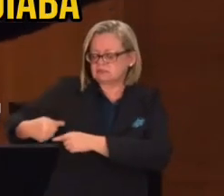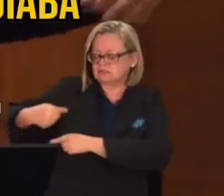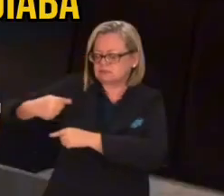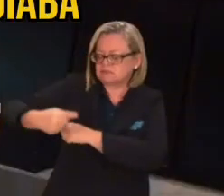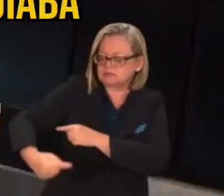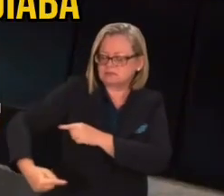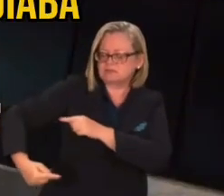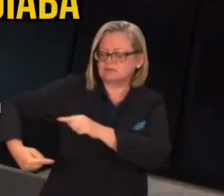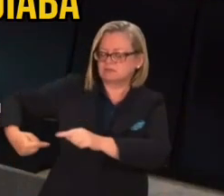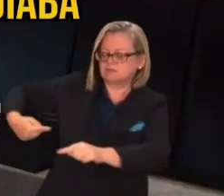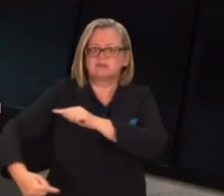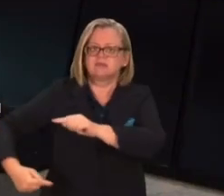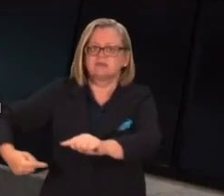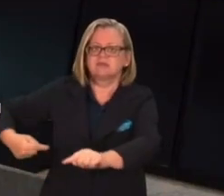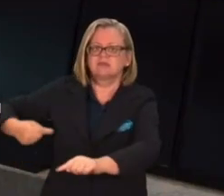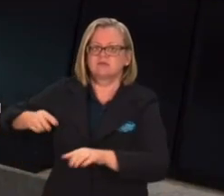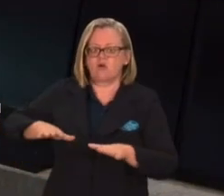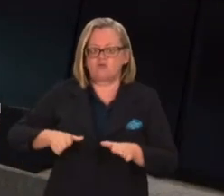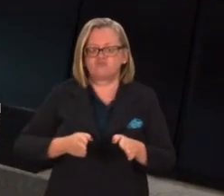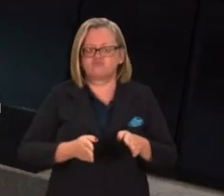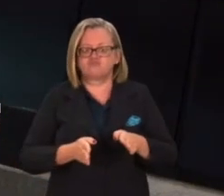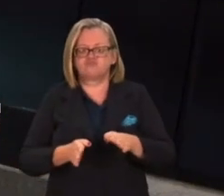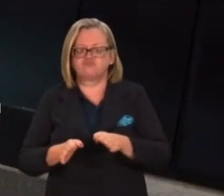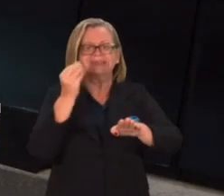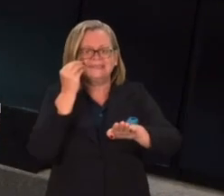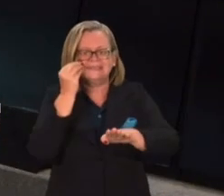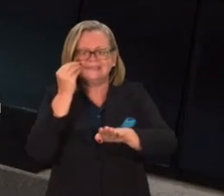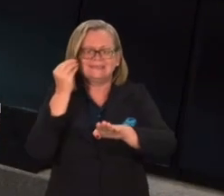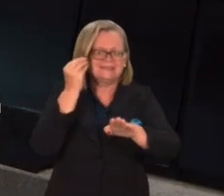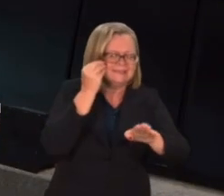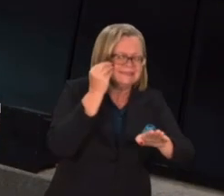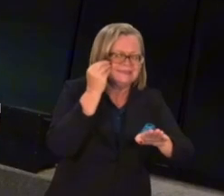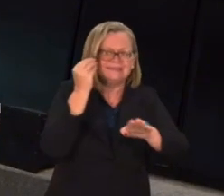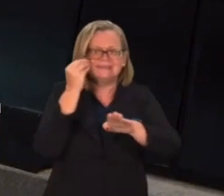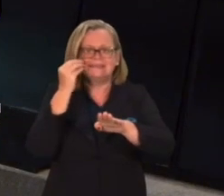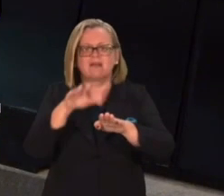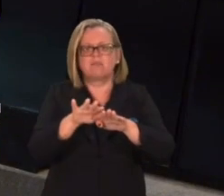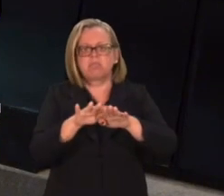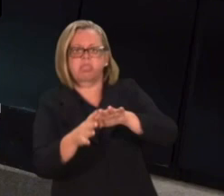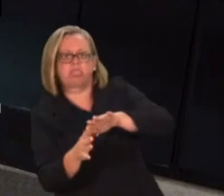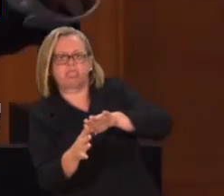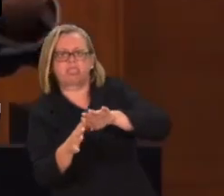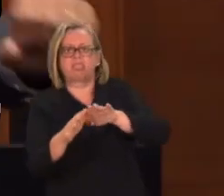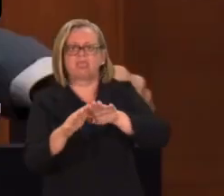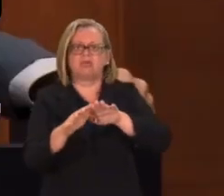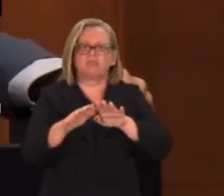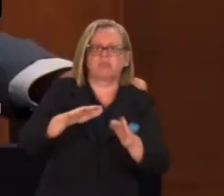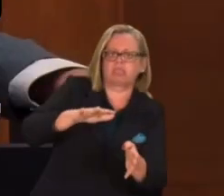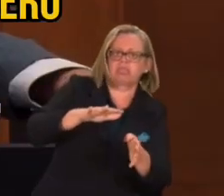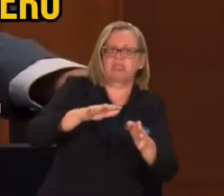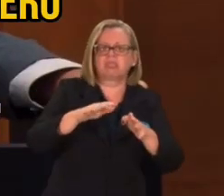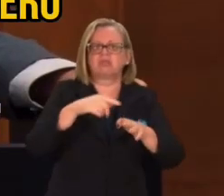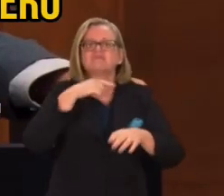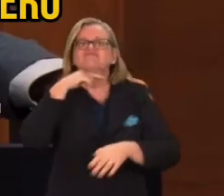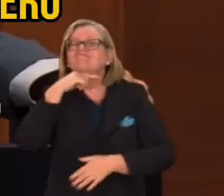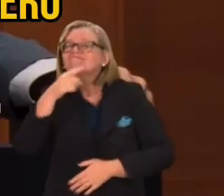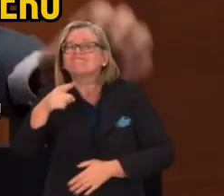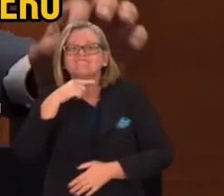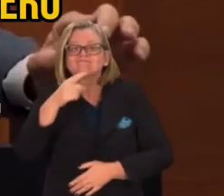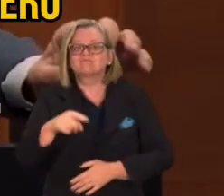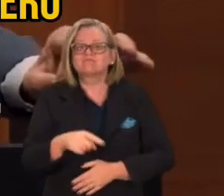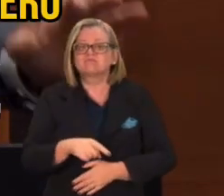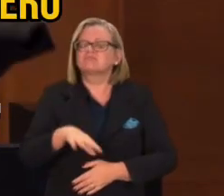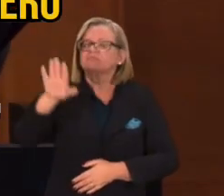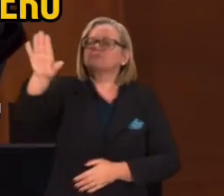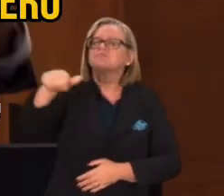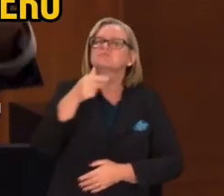veio com operadores lá de Cuiabá. Tentaram fazer o acero. Tolava, acabou. Entregou na mão de um pantaneiro. O pantaneiro fez numa